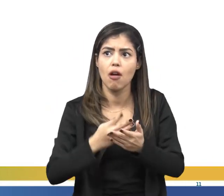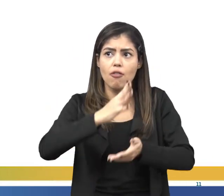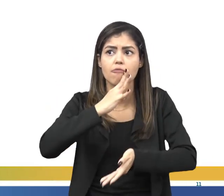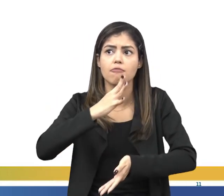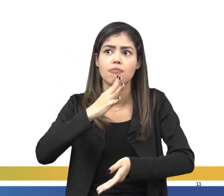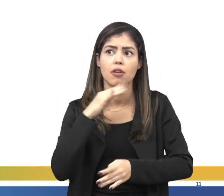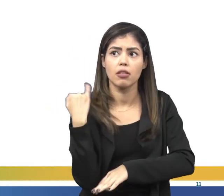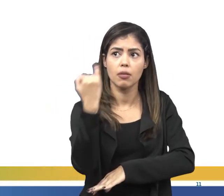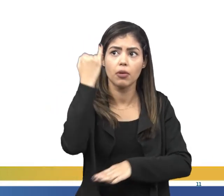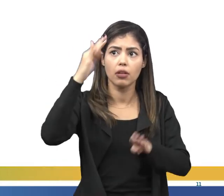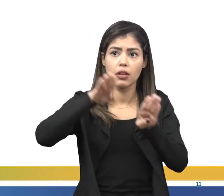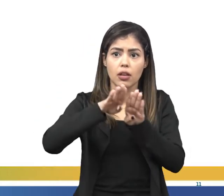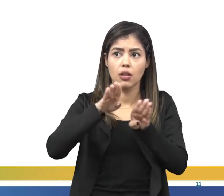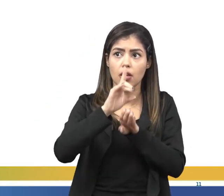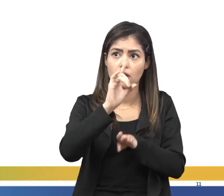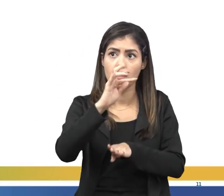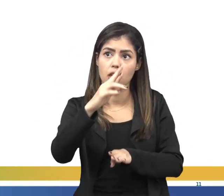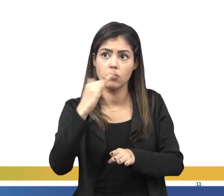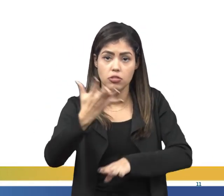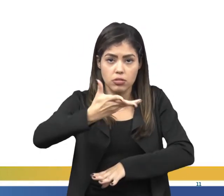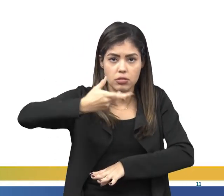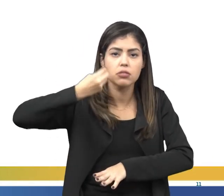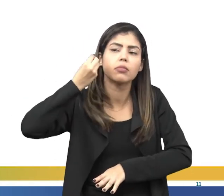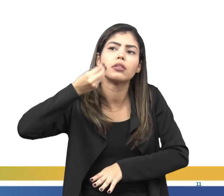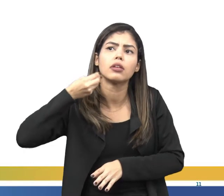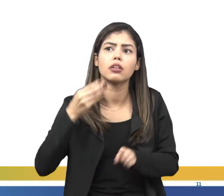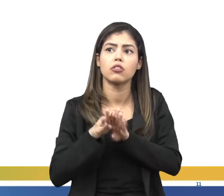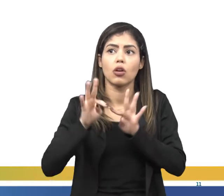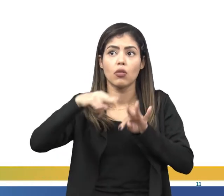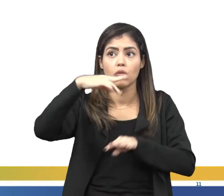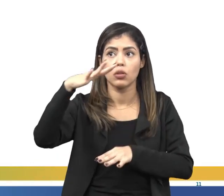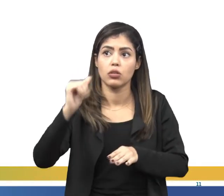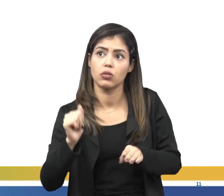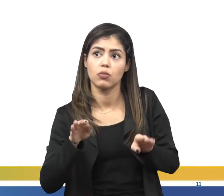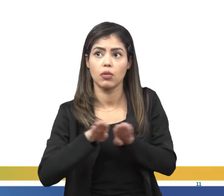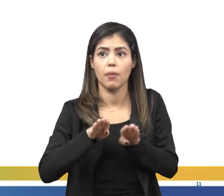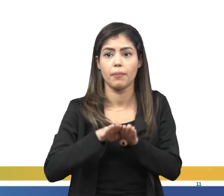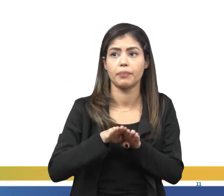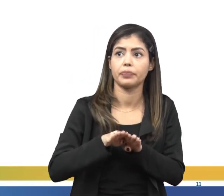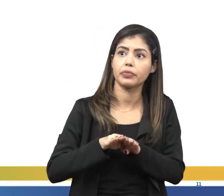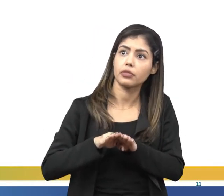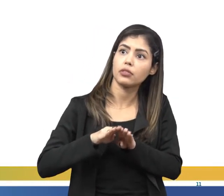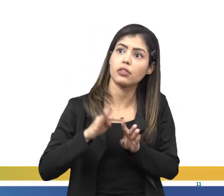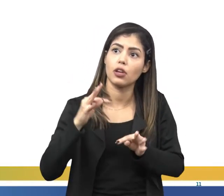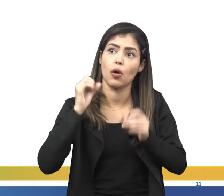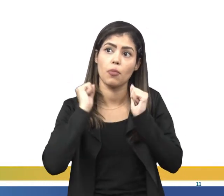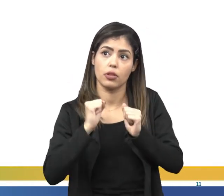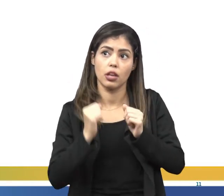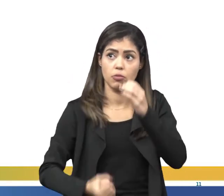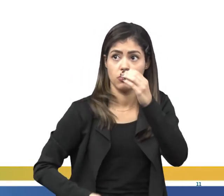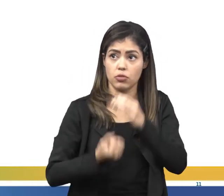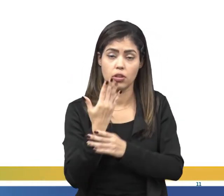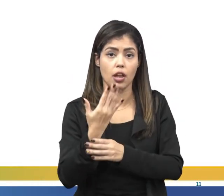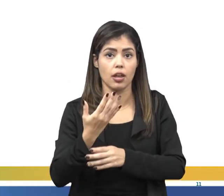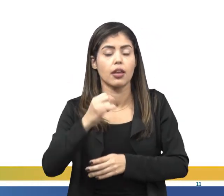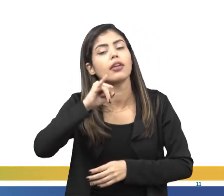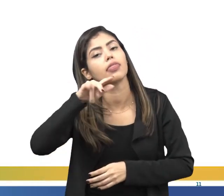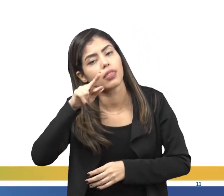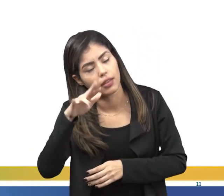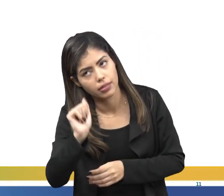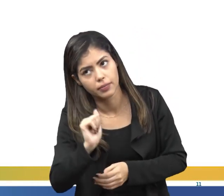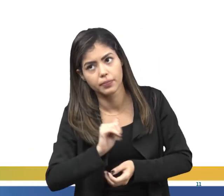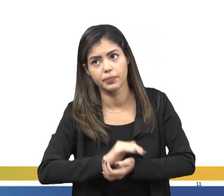sempre decorrente da experiência, jamais podendo existir ideias inatas.